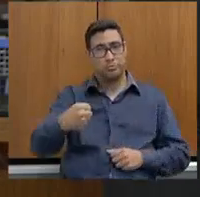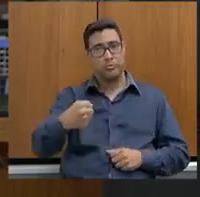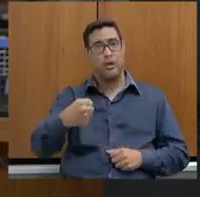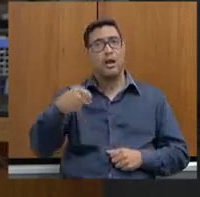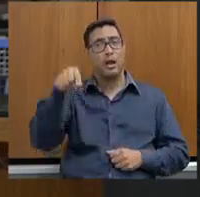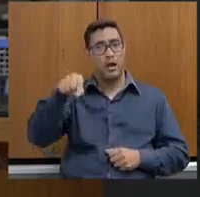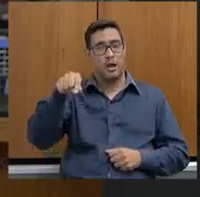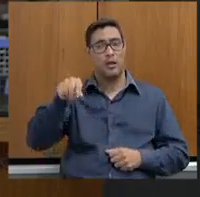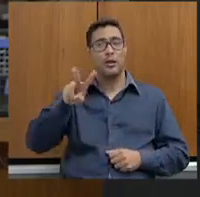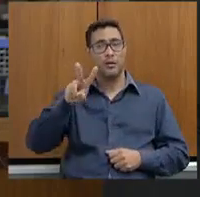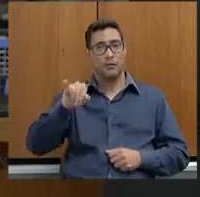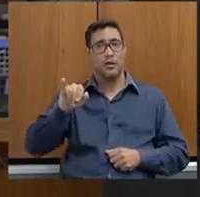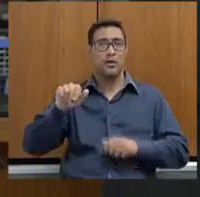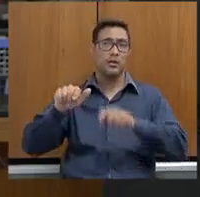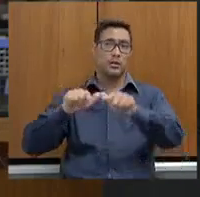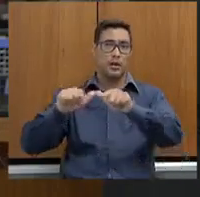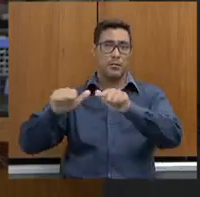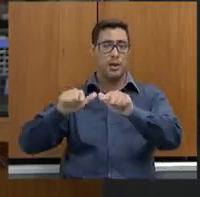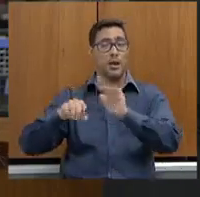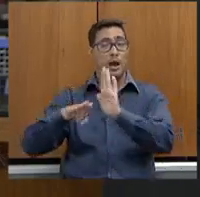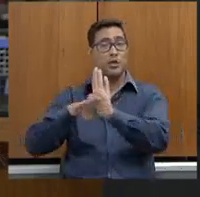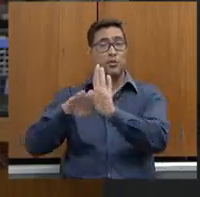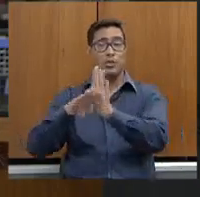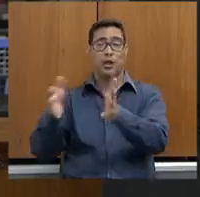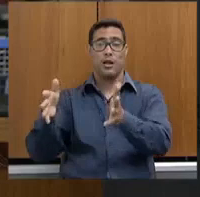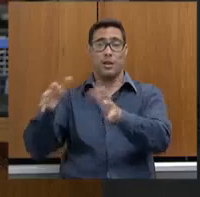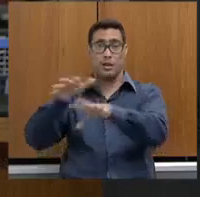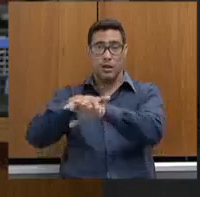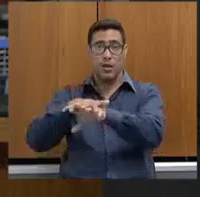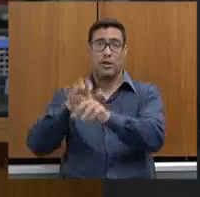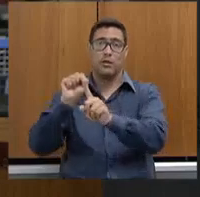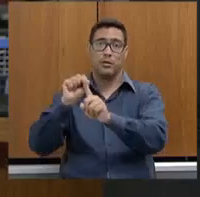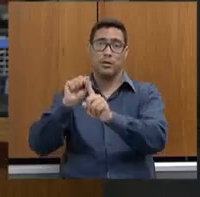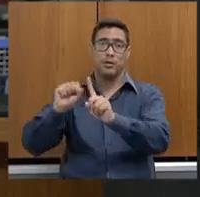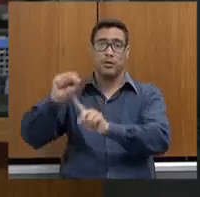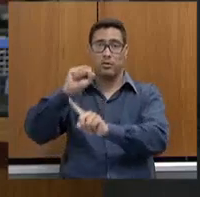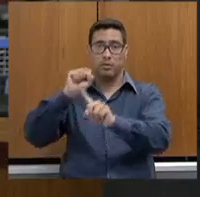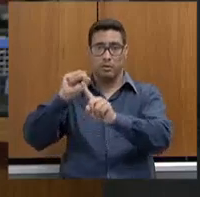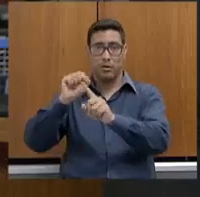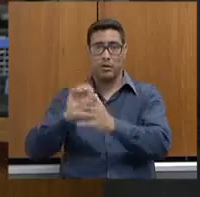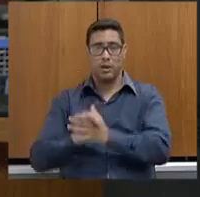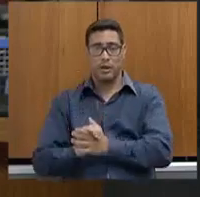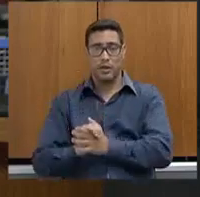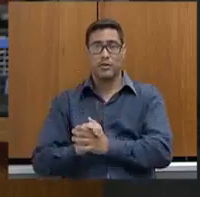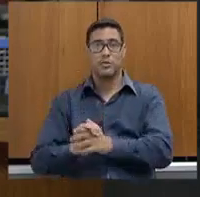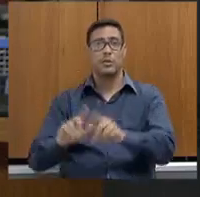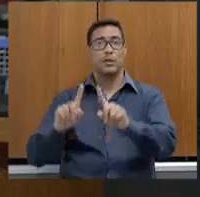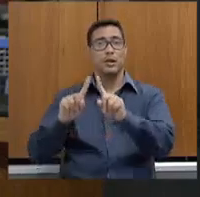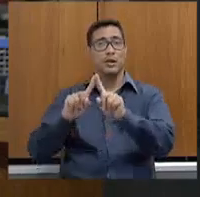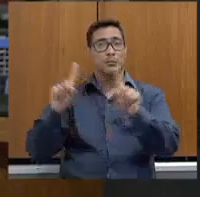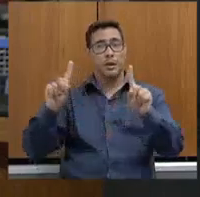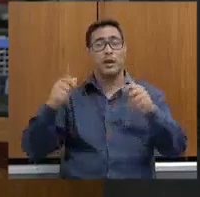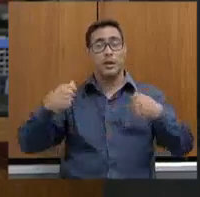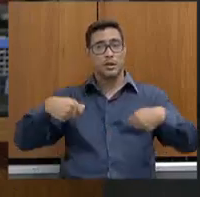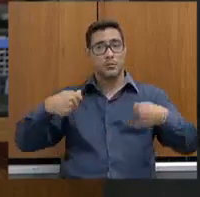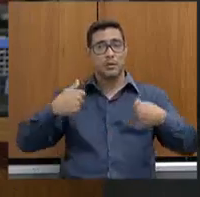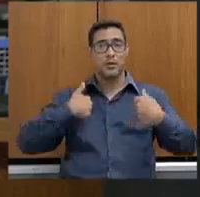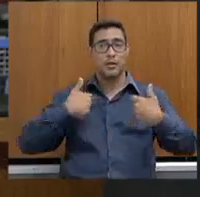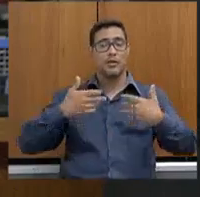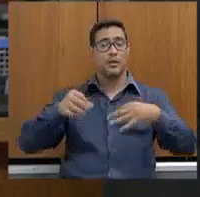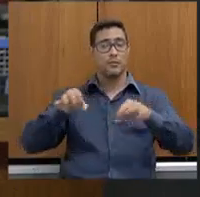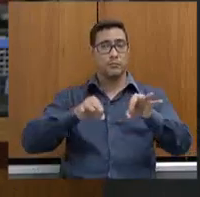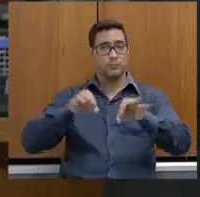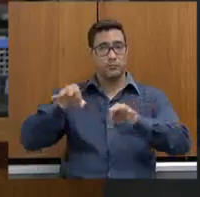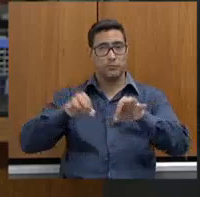tentar reintegrá-lo à sociedade, mas sem dar a ele regalias que não contribuem para a real